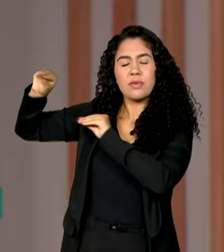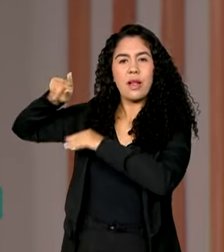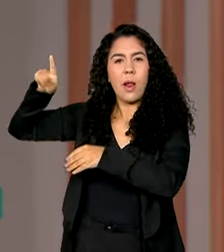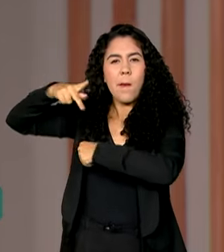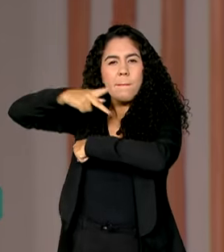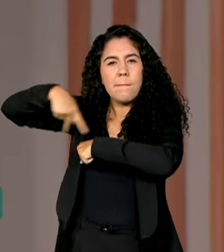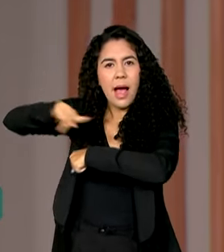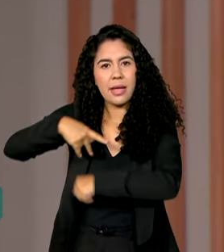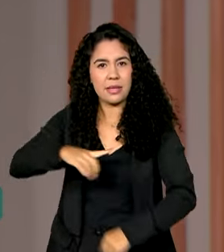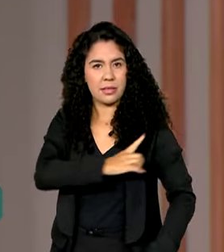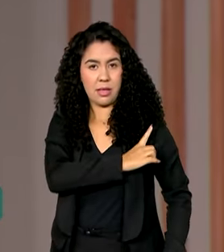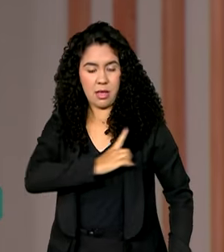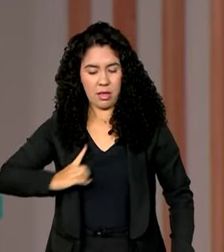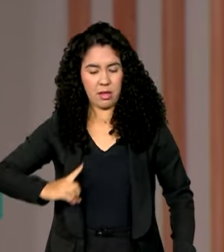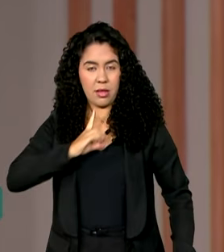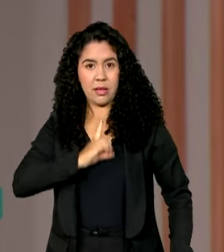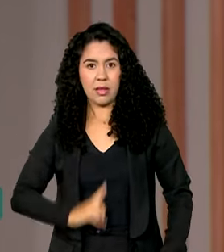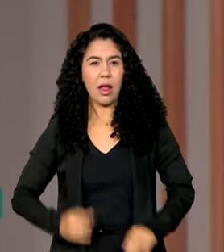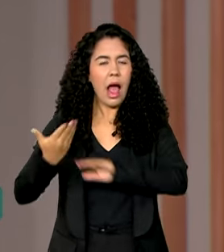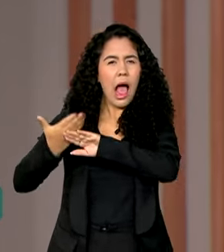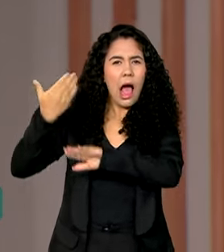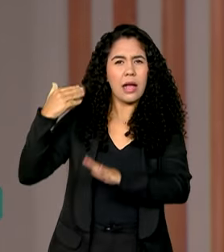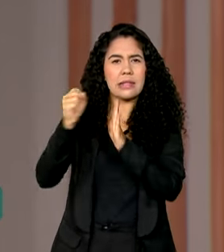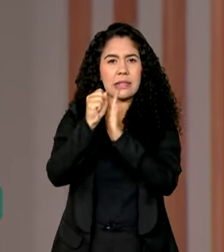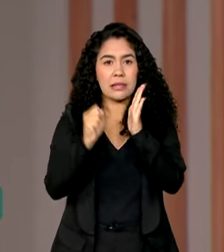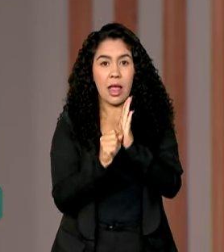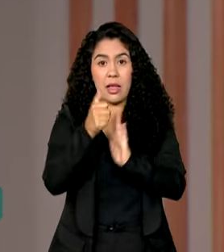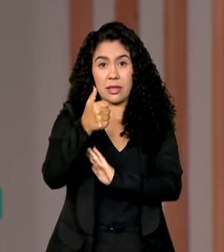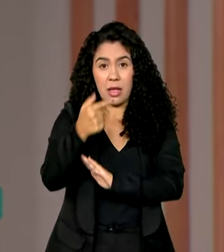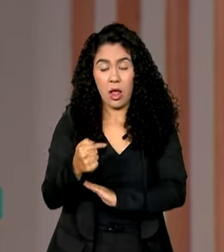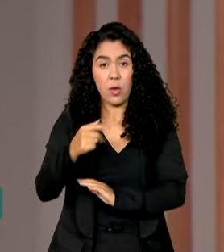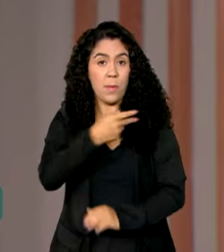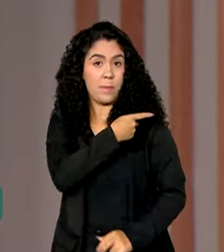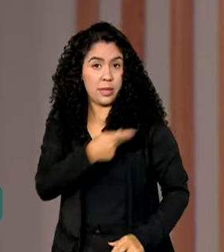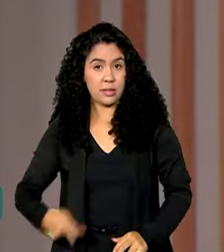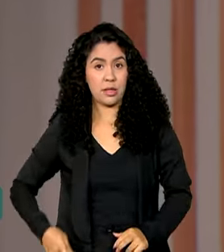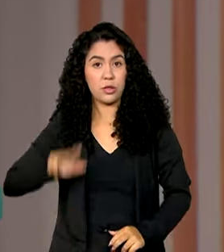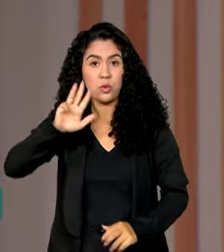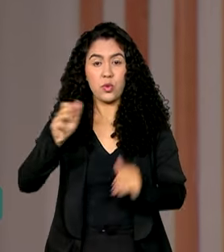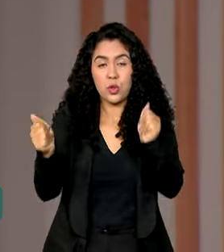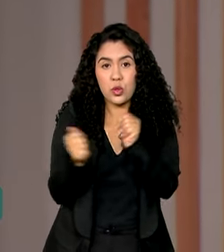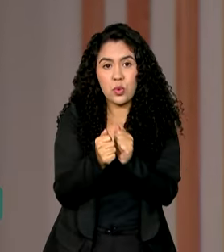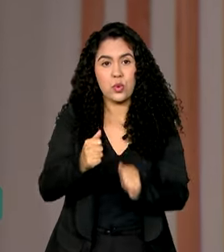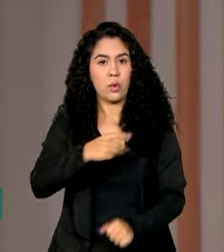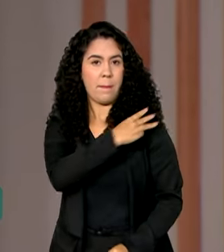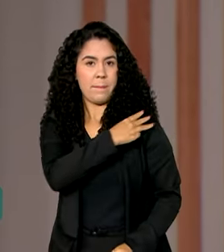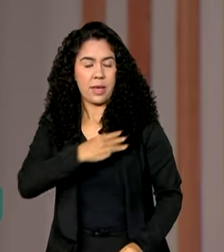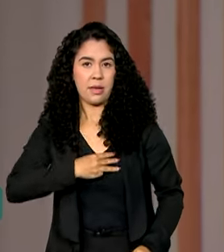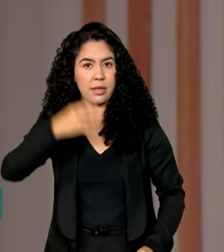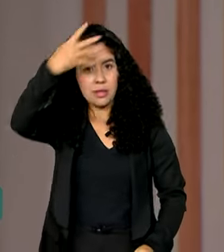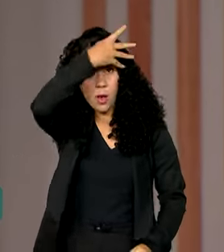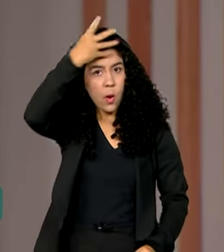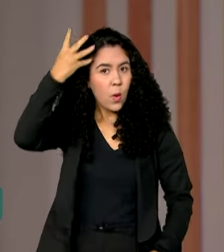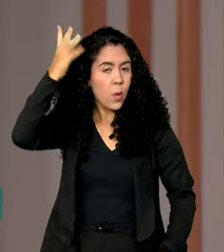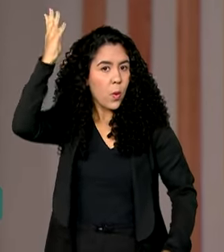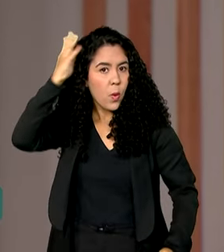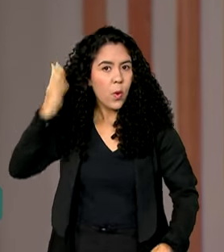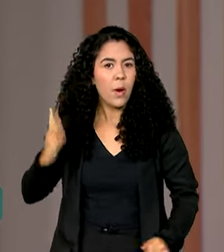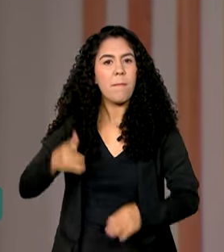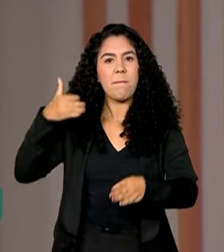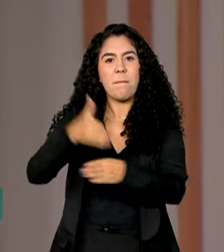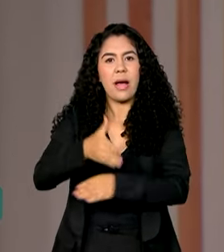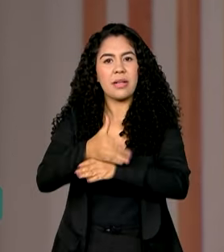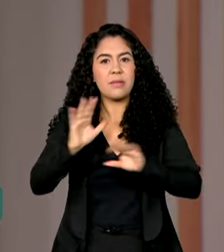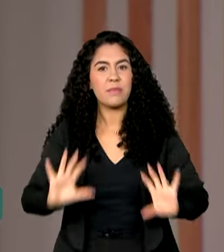XVII. O presidente Lula e a ministra dos povos indígenas, Sônia Guajajara, participaram da cerimônia de devolução